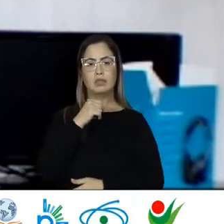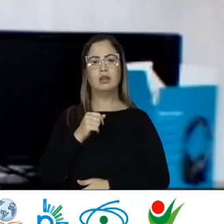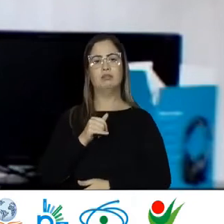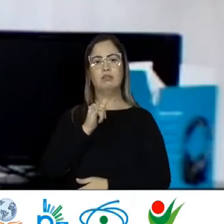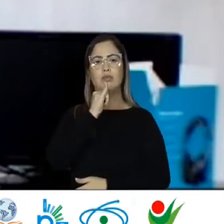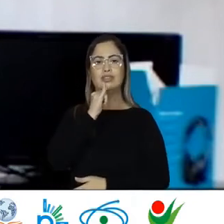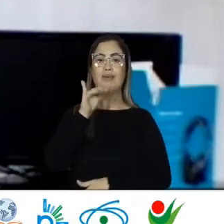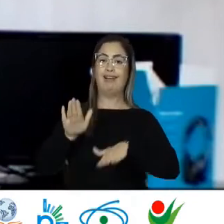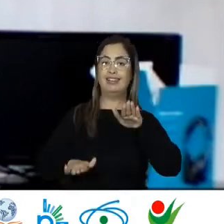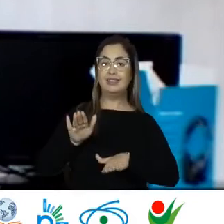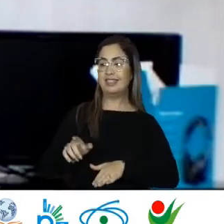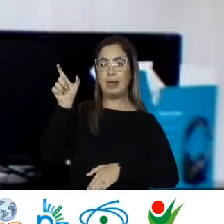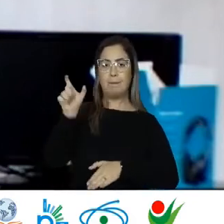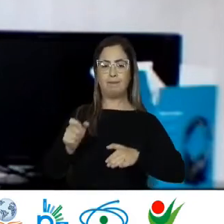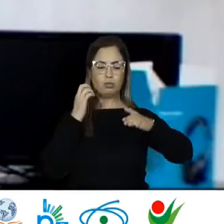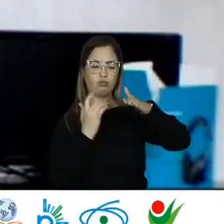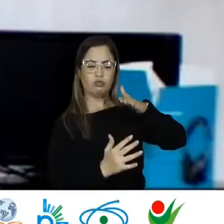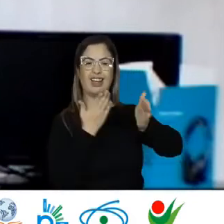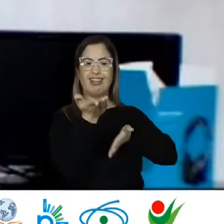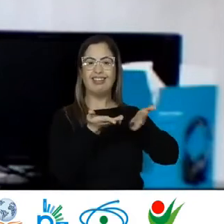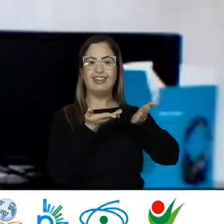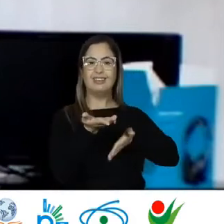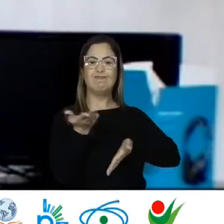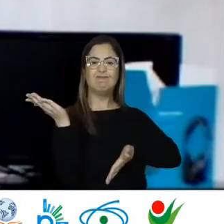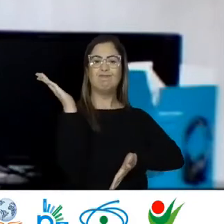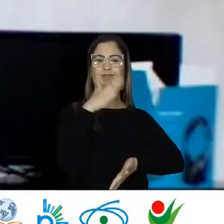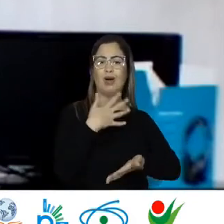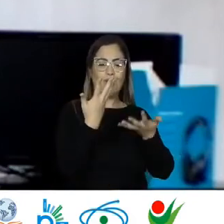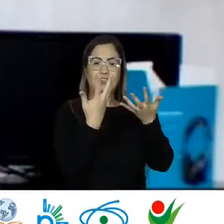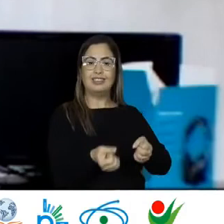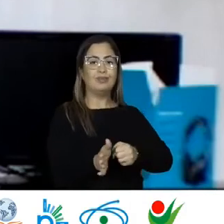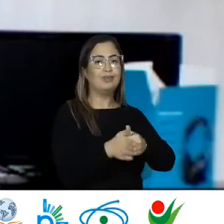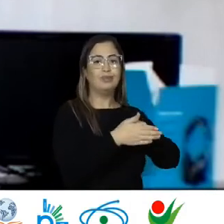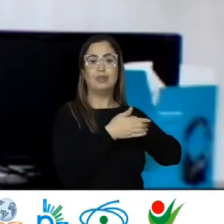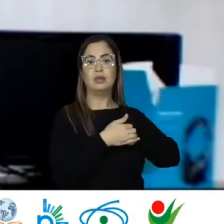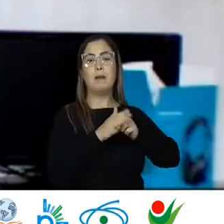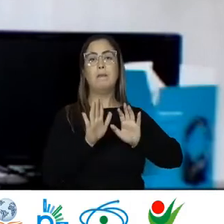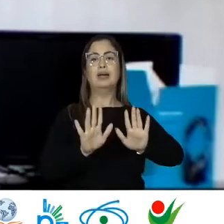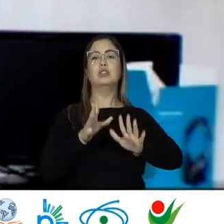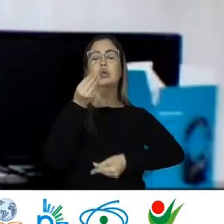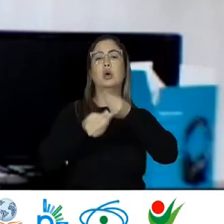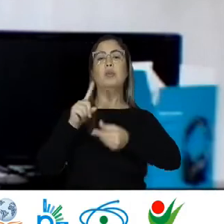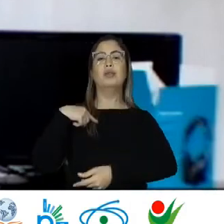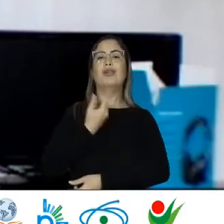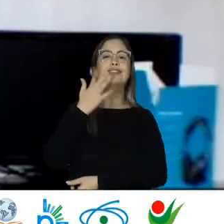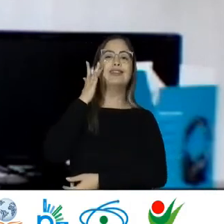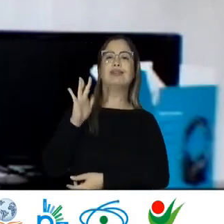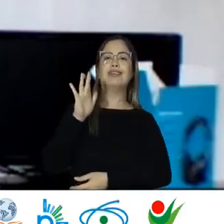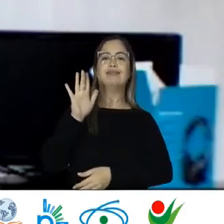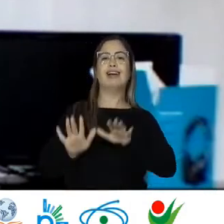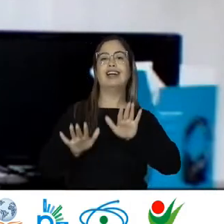foi mal atendida Num serviço de saúde Ela não chega Numa ouvidoria Ela não chega Numa denúncia